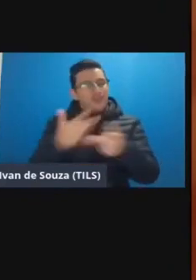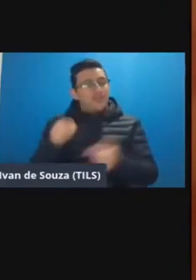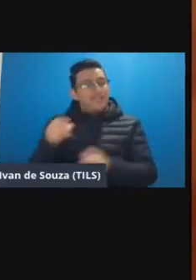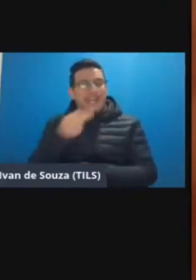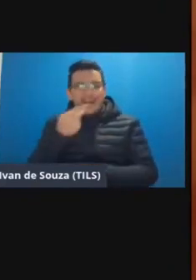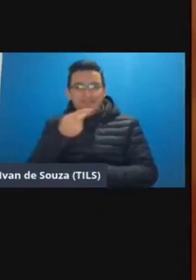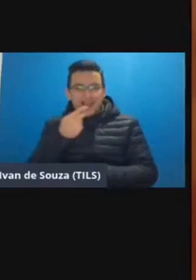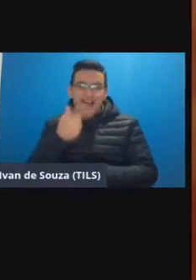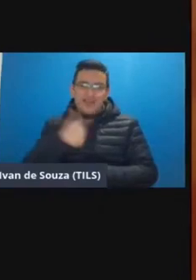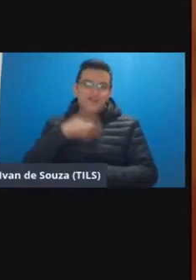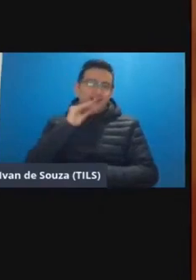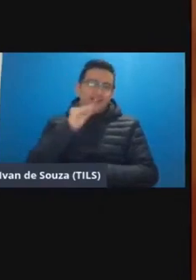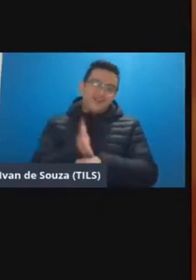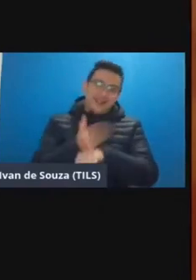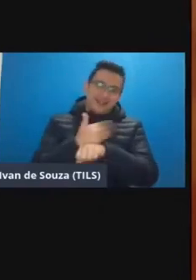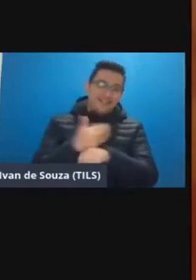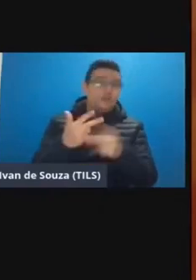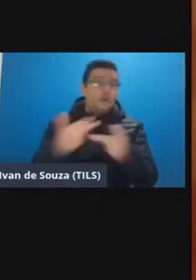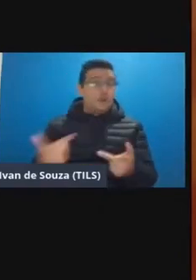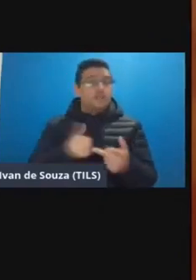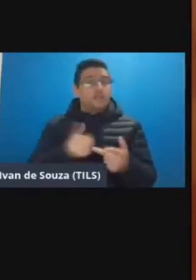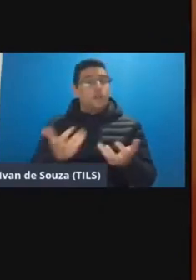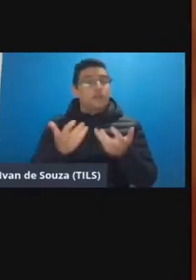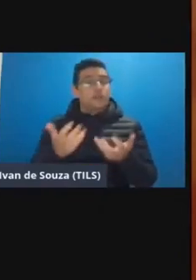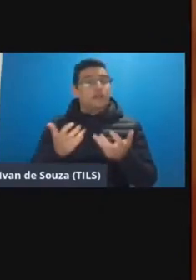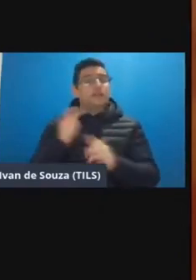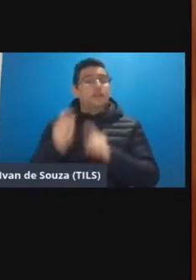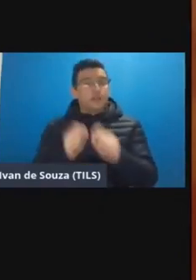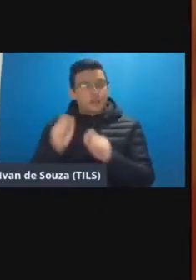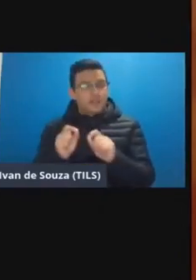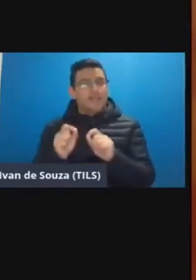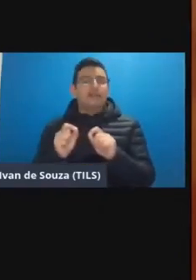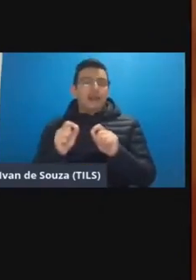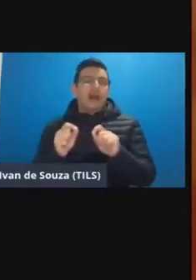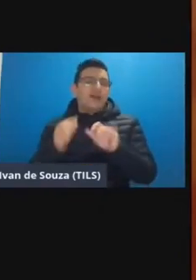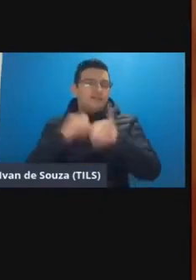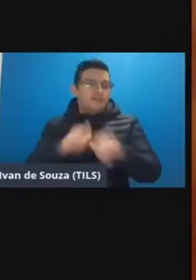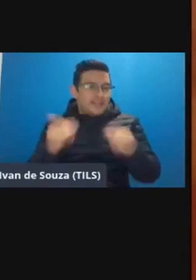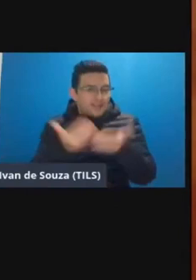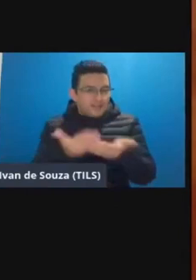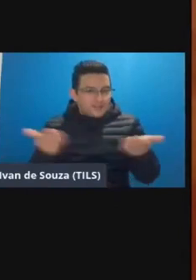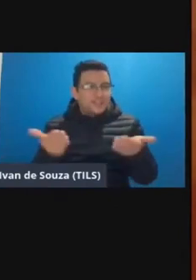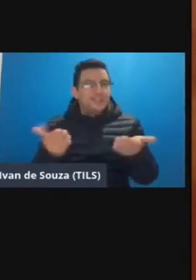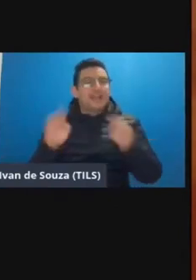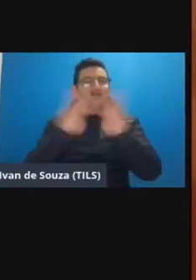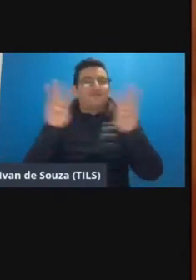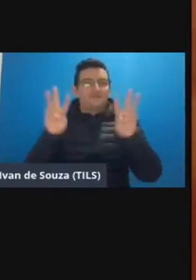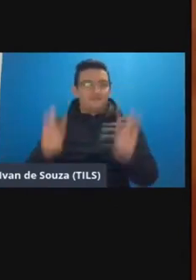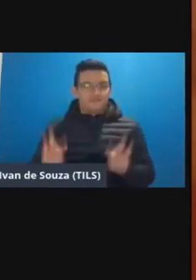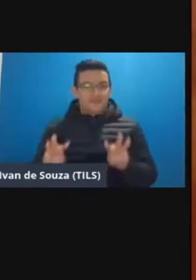falar né e uma delas gostaria de colocar aqui para vocês que a Federal